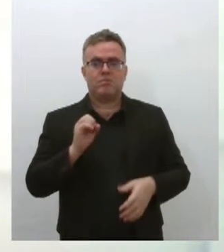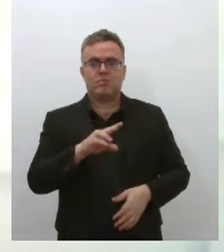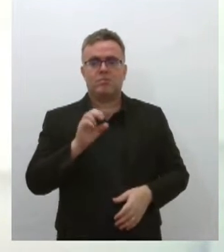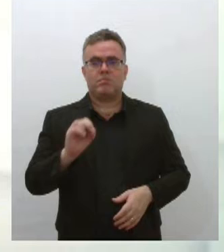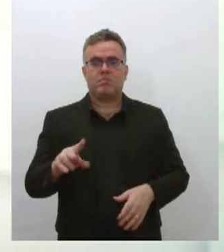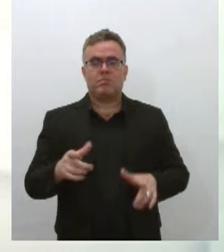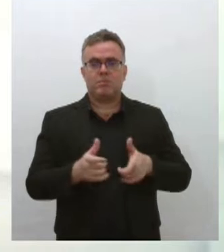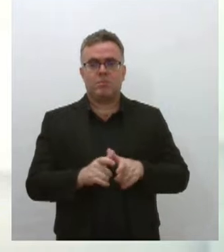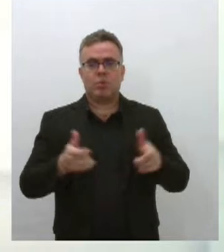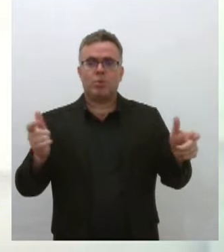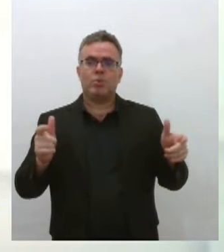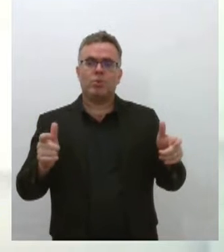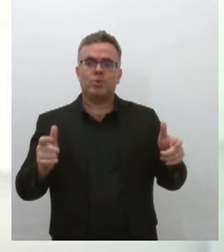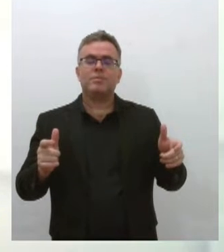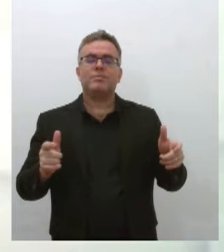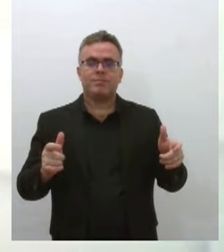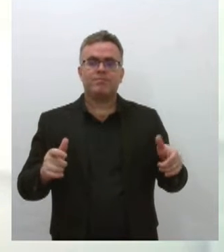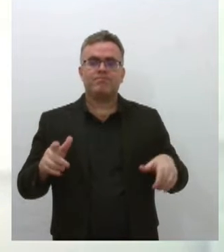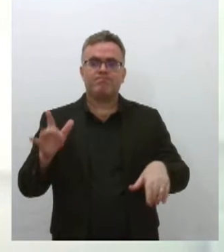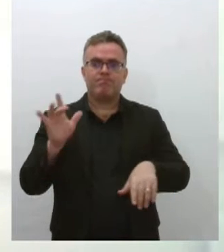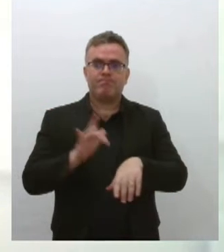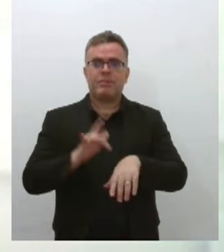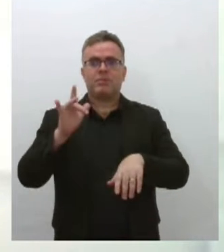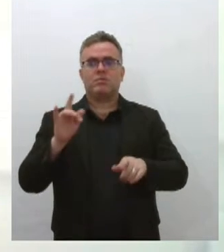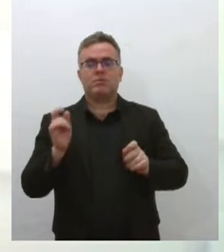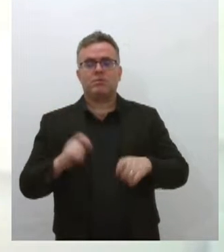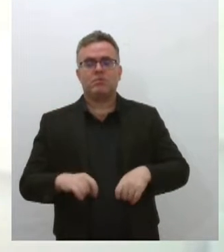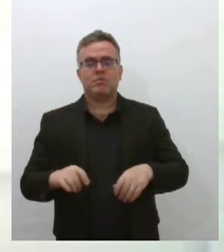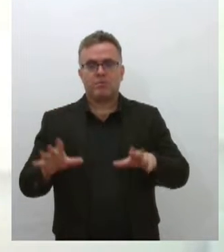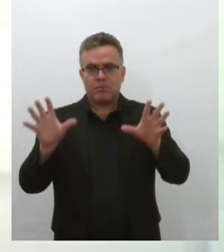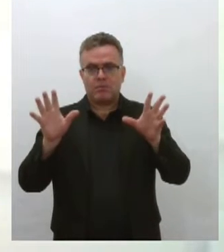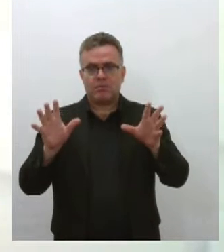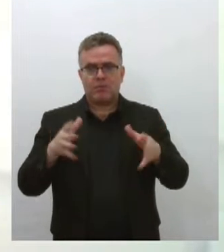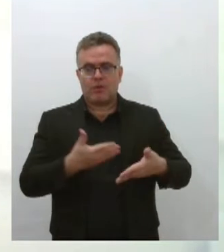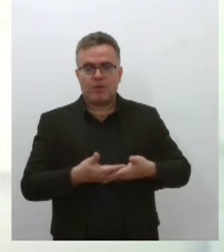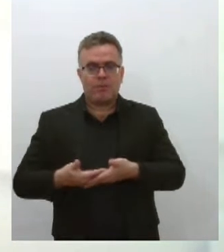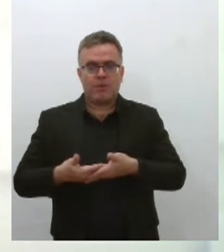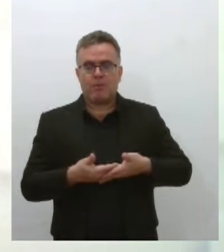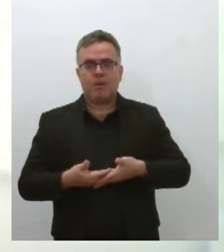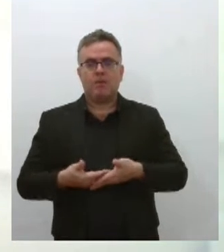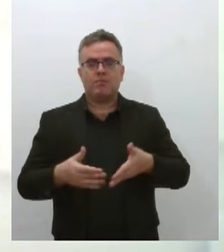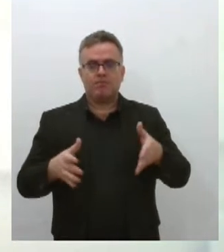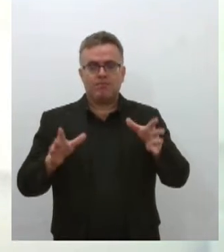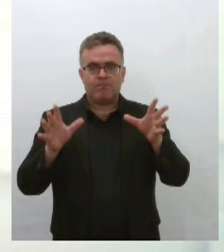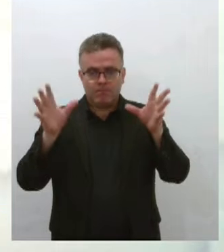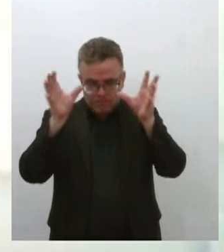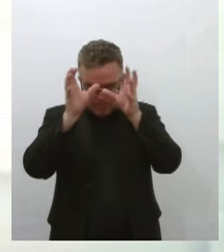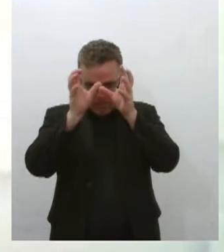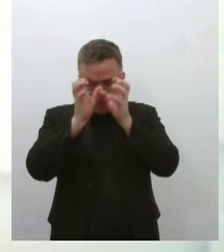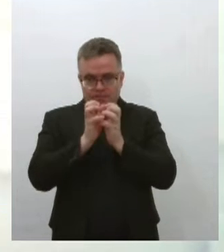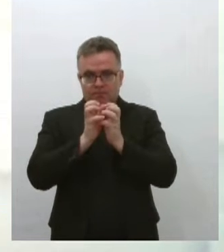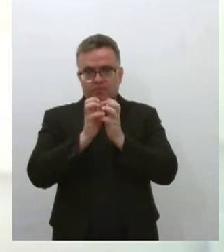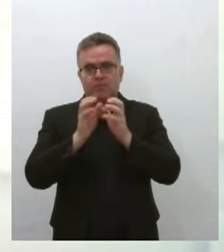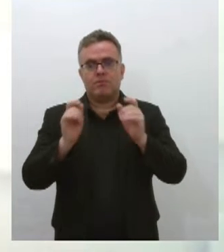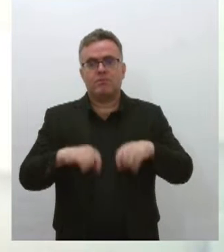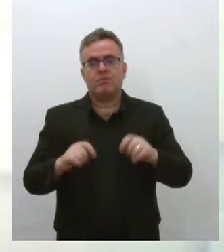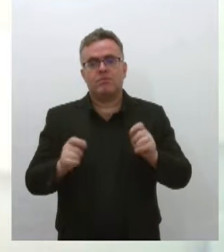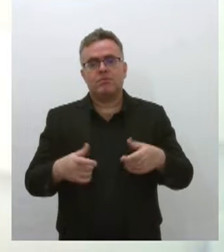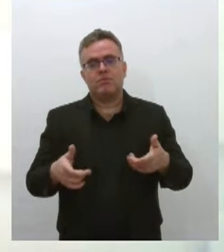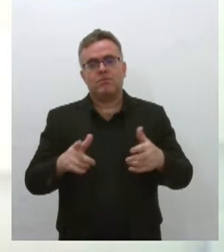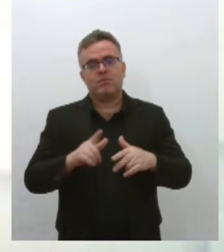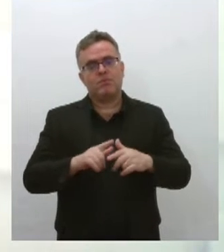casos associado à zika, aí de microcefalia. Então, é importante estar atento, é importante combater o mosquito Aedes aegypti, é importante, sim,